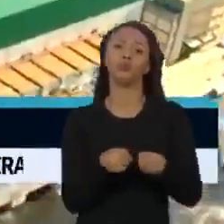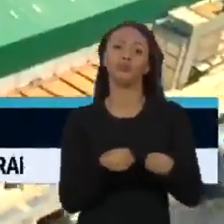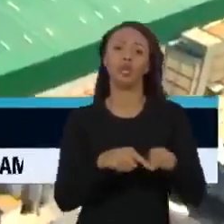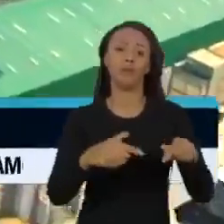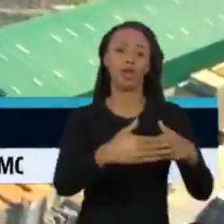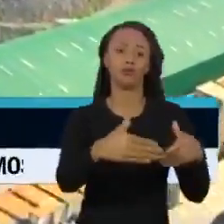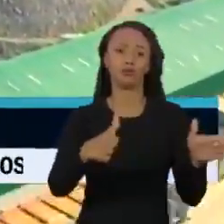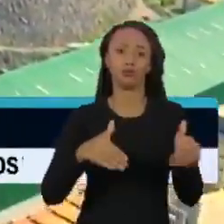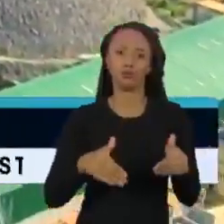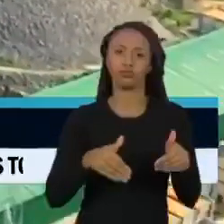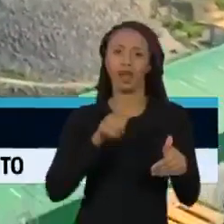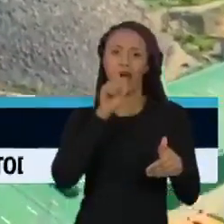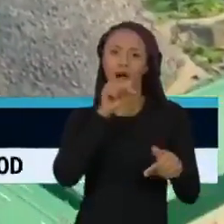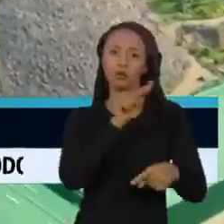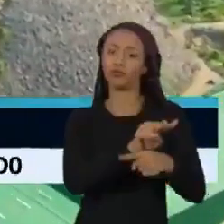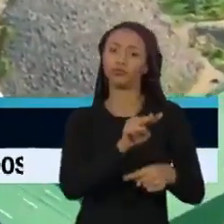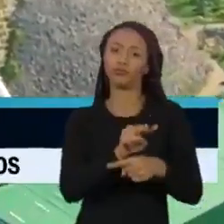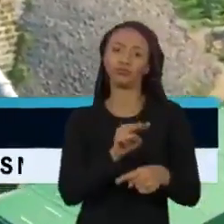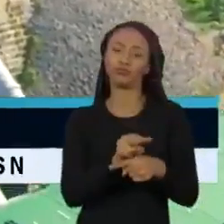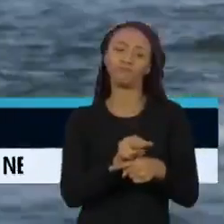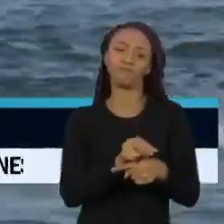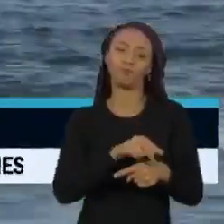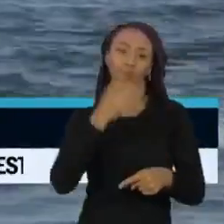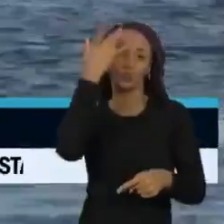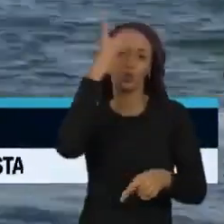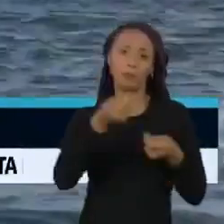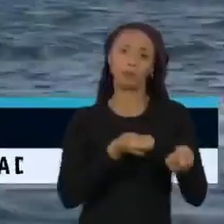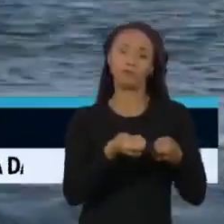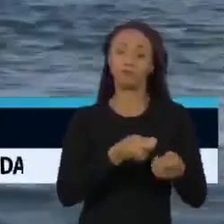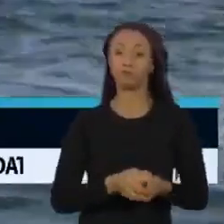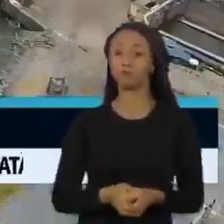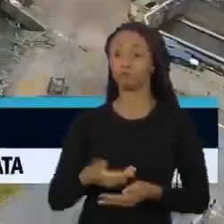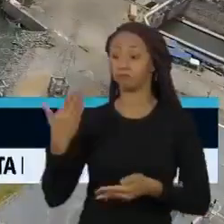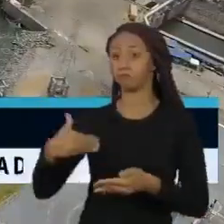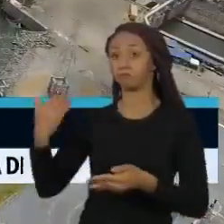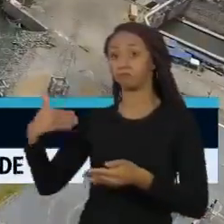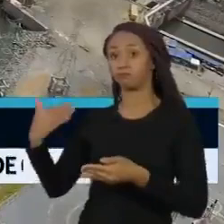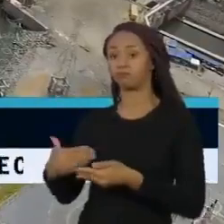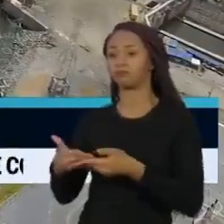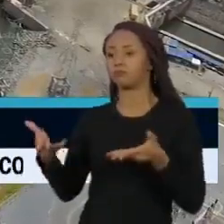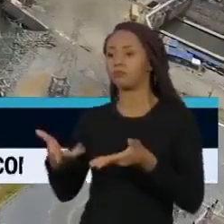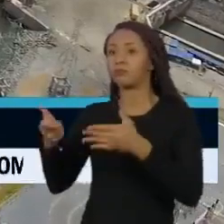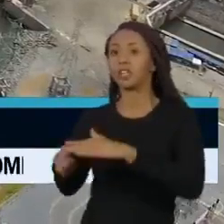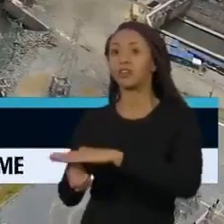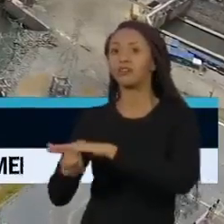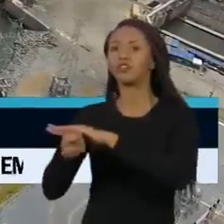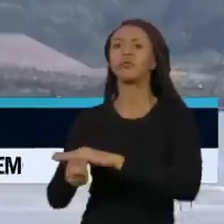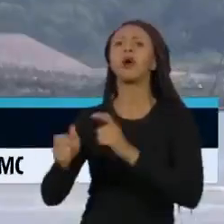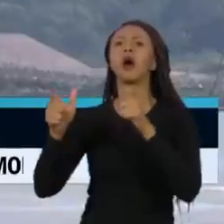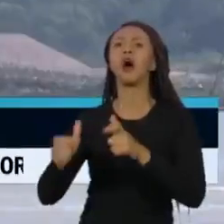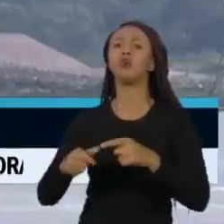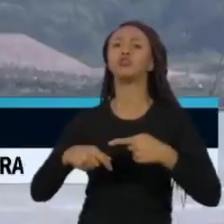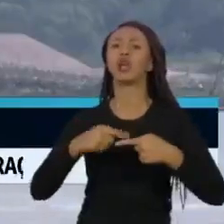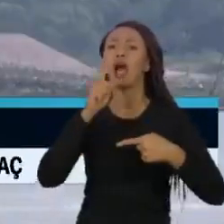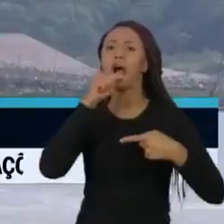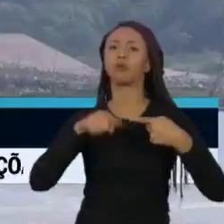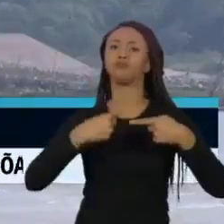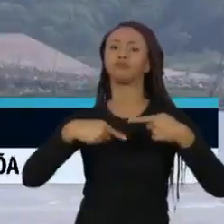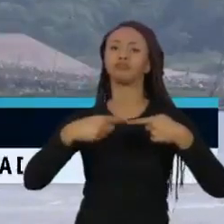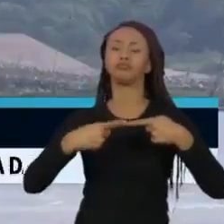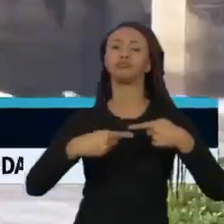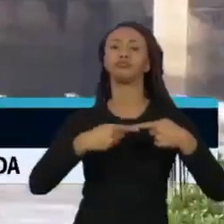Nos últimos anos, por exemplo, alguns dos maiores investimentos no setor foram as hidrelétricas de Belo Monte e Giral.